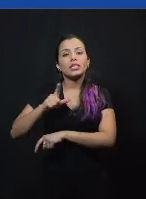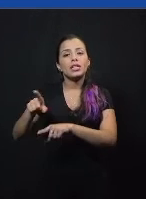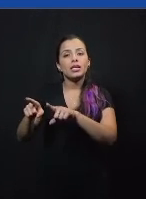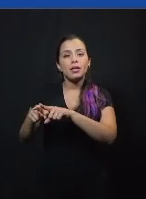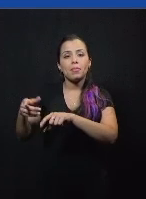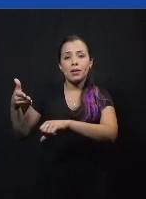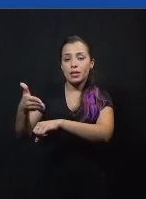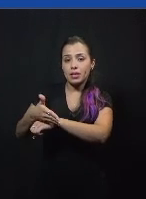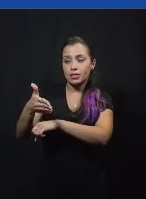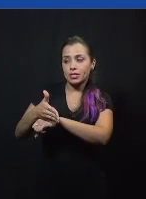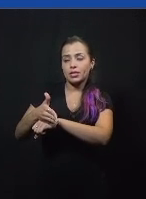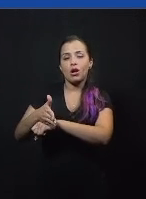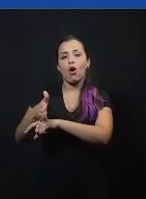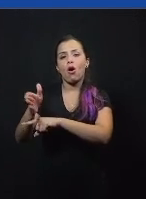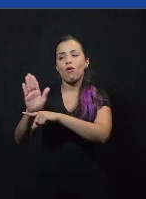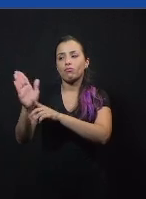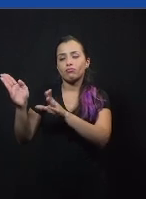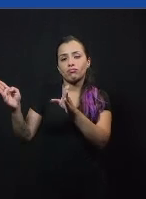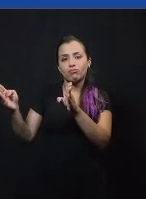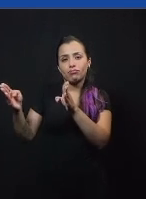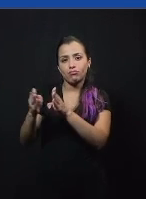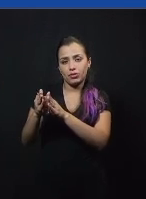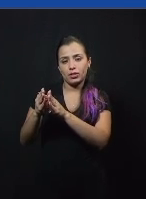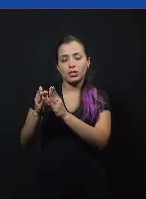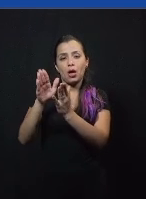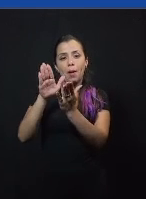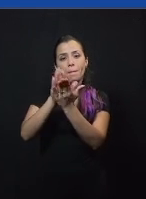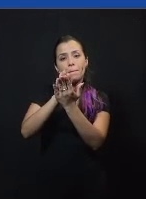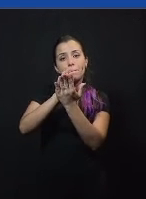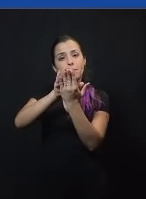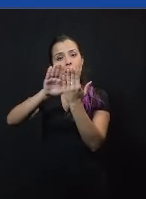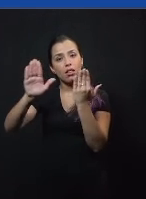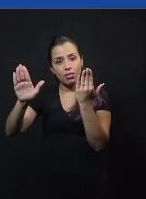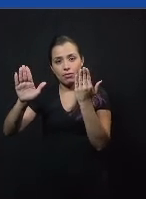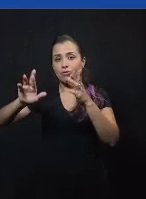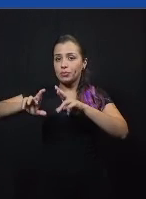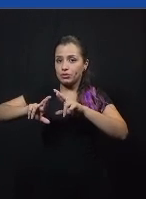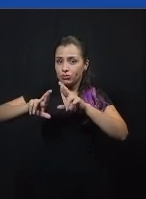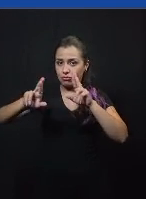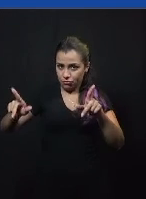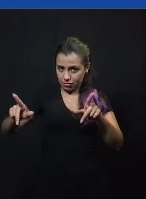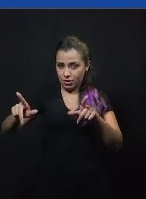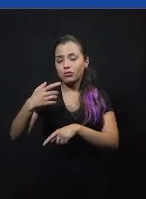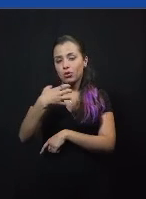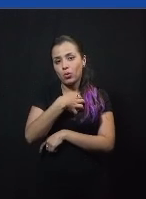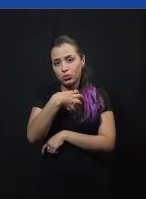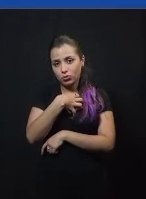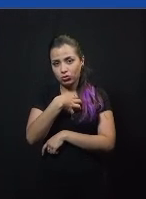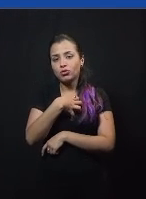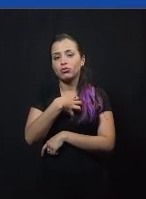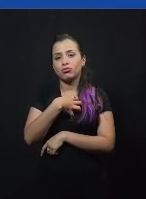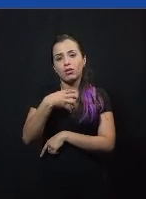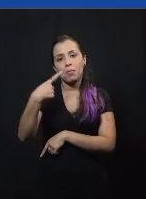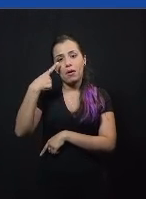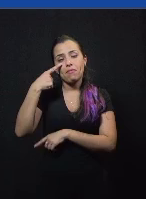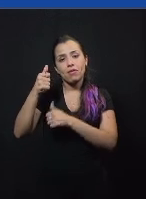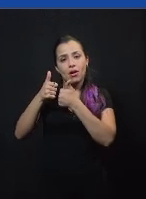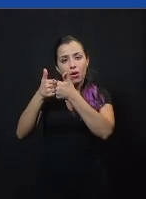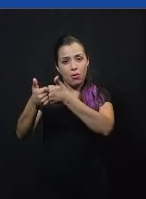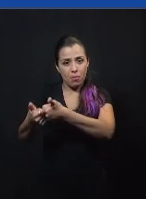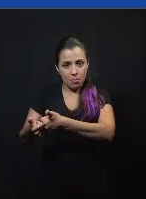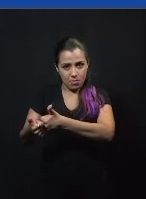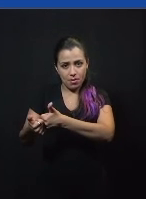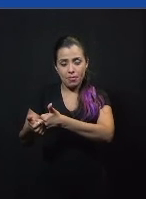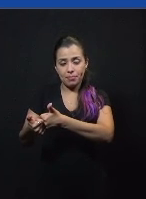esse material de uma forma diferente esse sobre os clubes também a gente tem um vídeo de dicas a gente tem a estrutura do clube e tudo mais